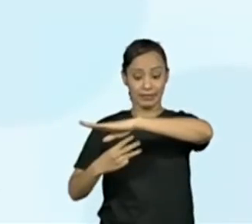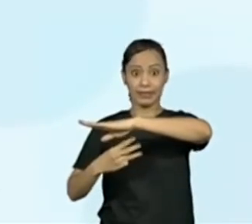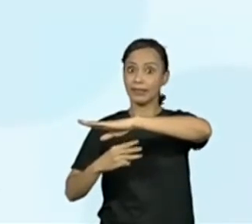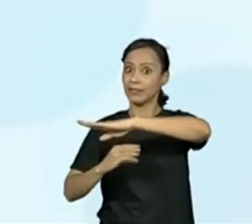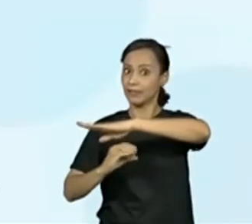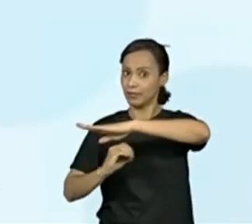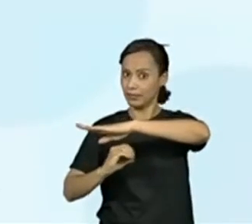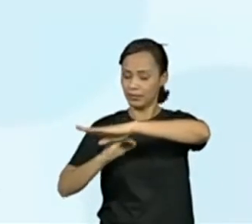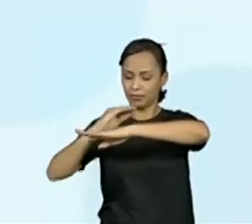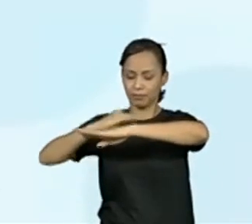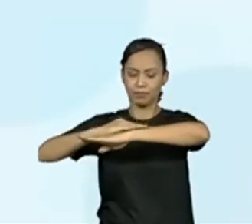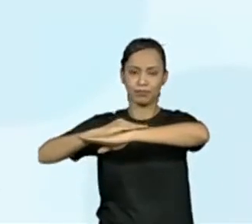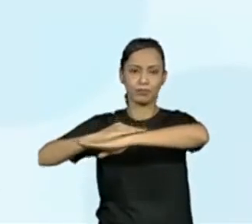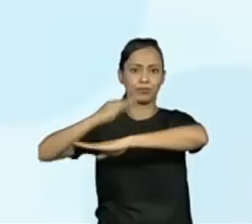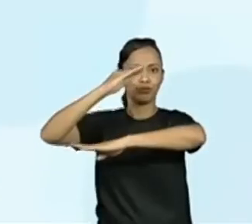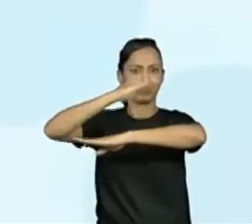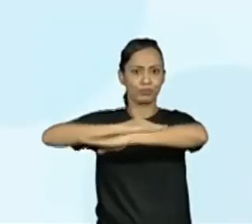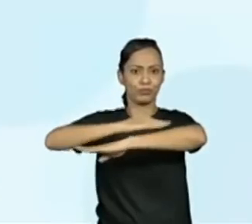vez mais perto.